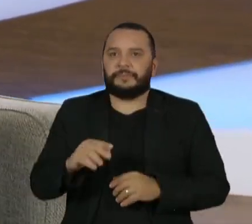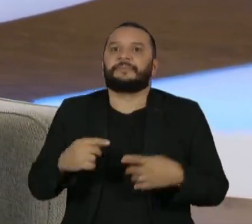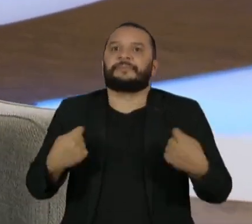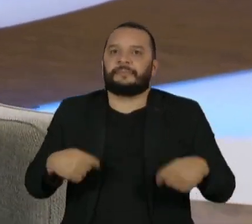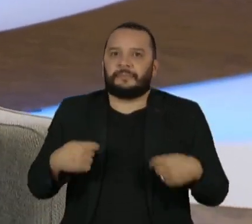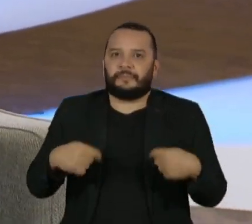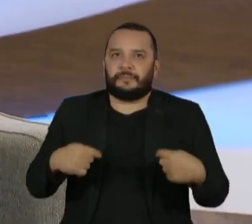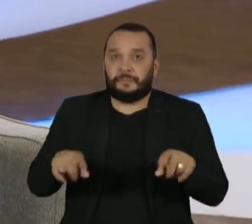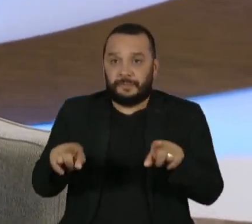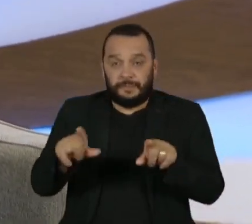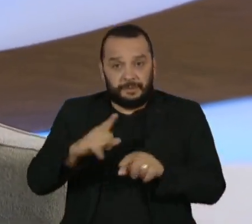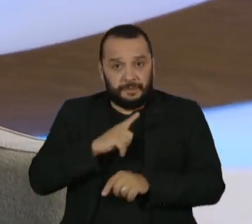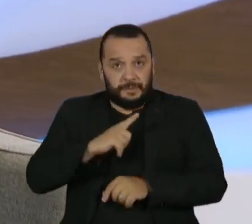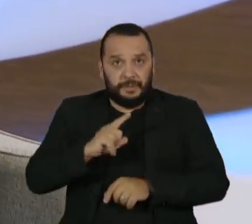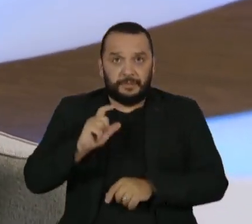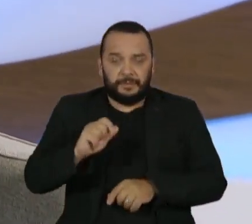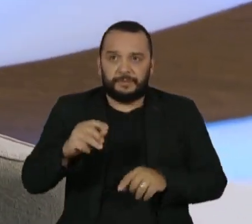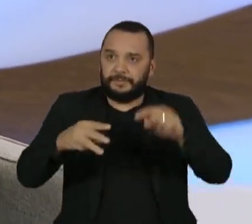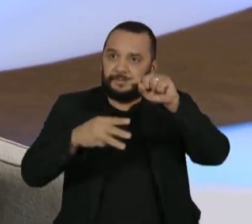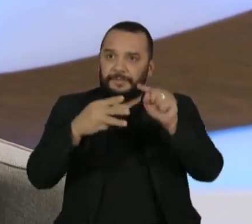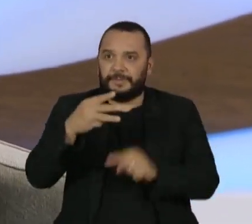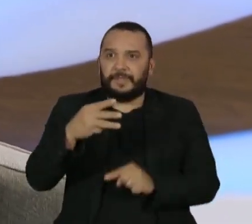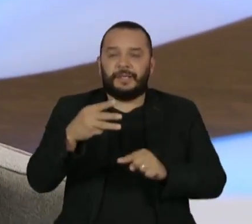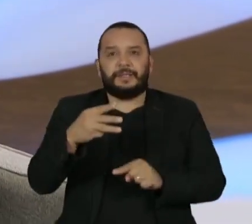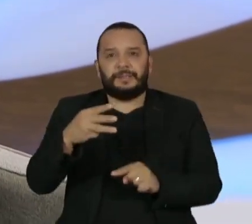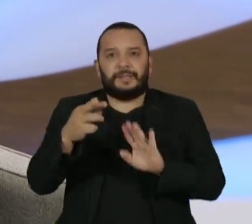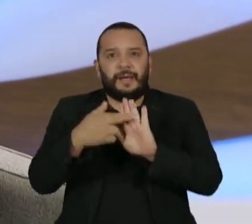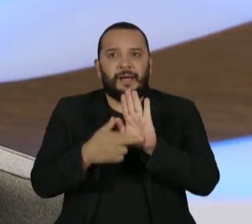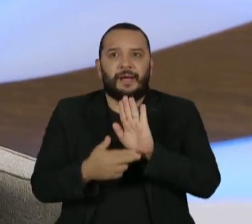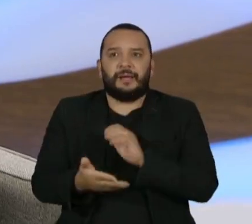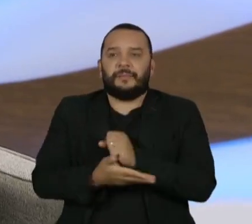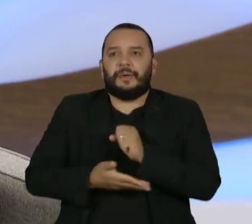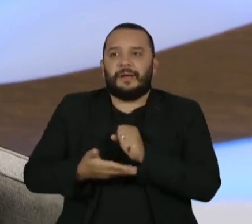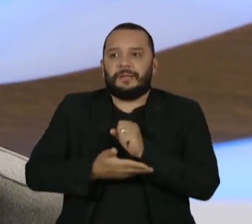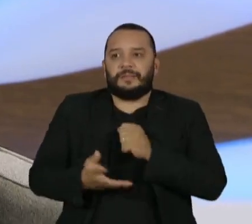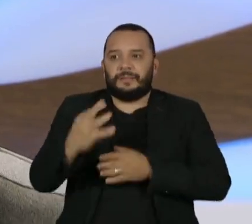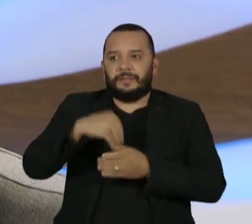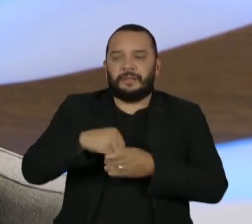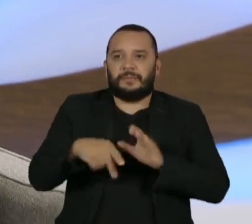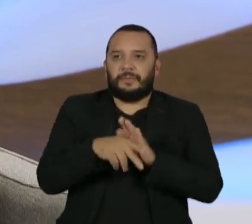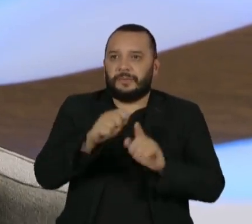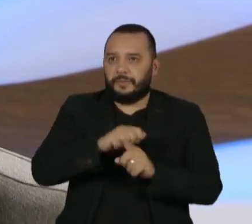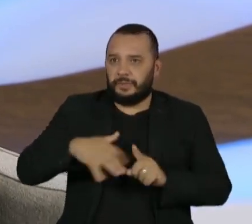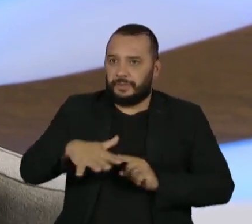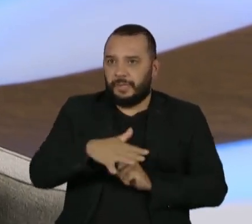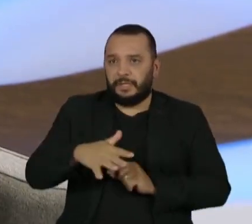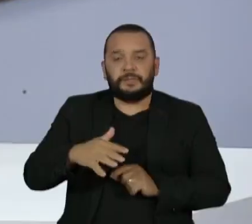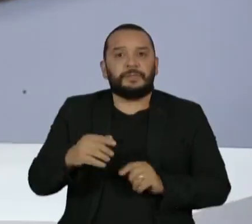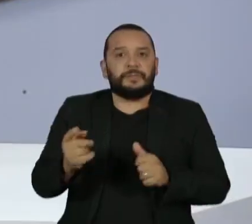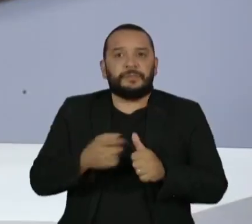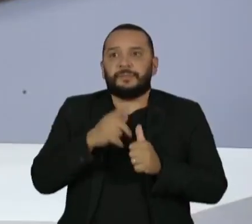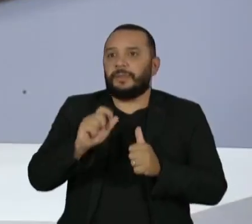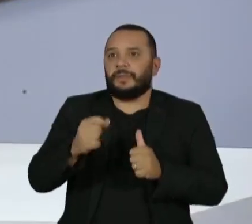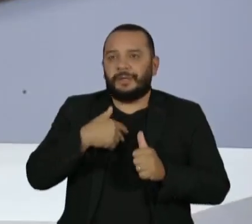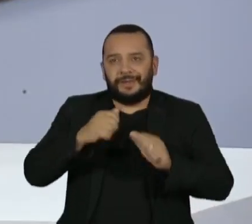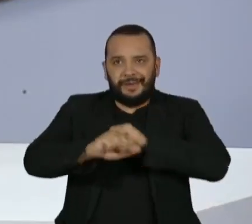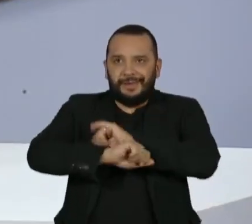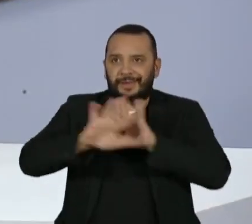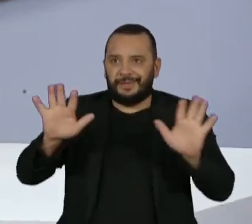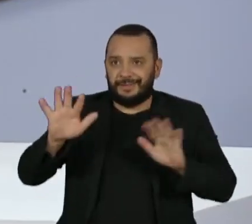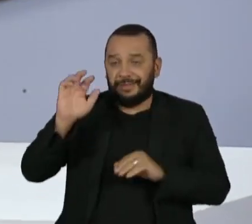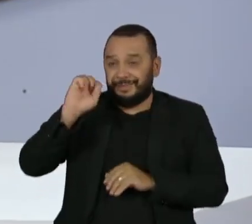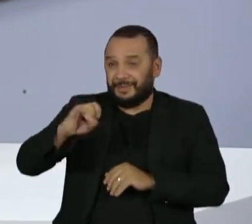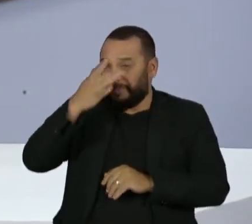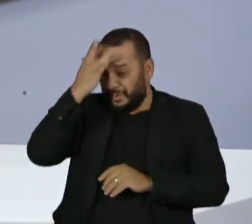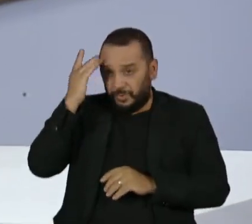estar sujeitos a três princípios básicos na sociedade. Primeiro é de transparência. Se alguém está usando um